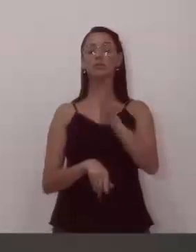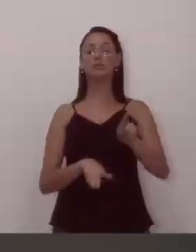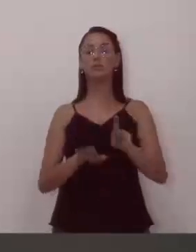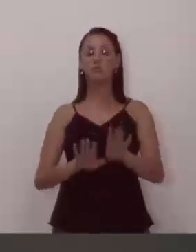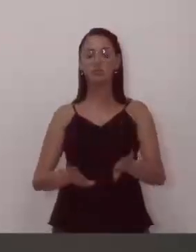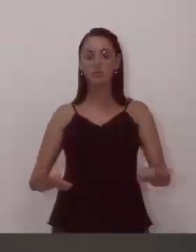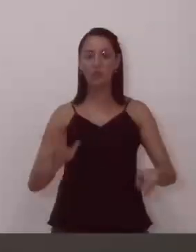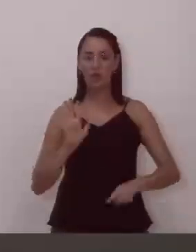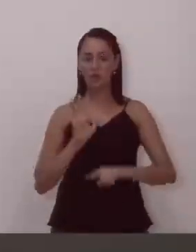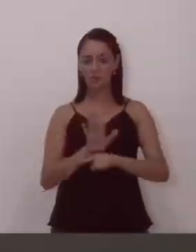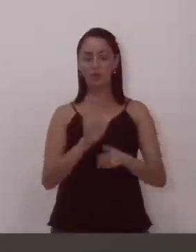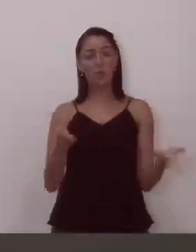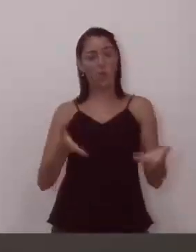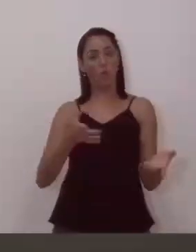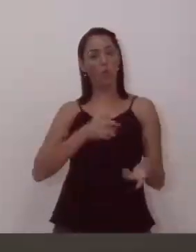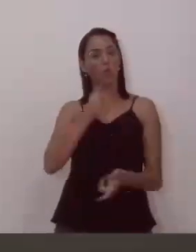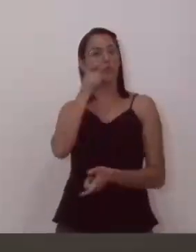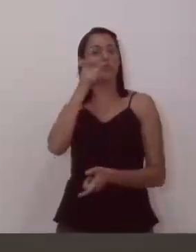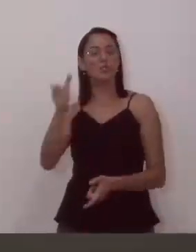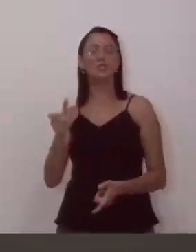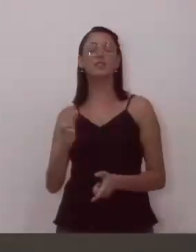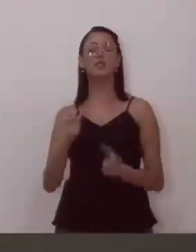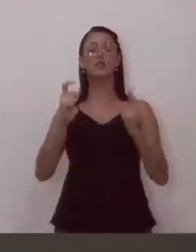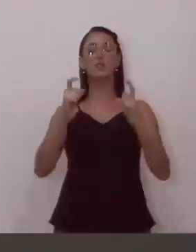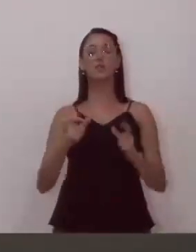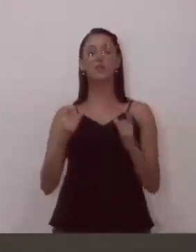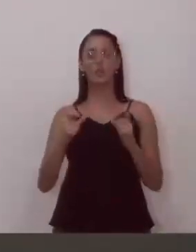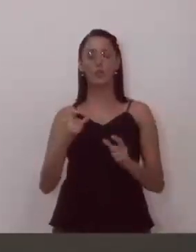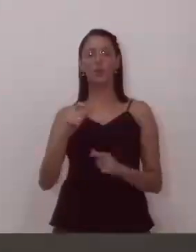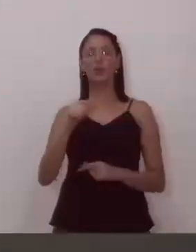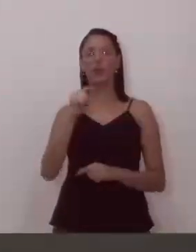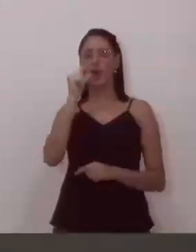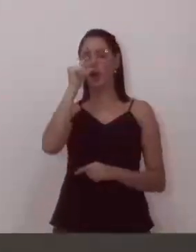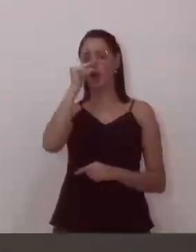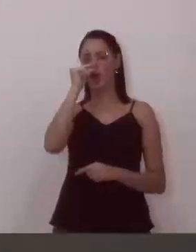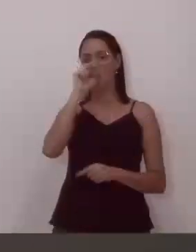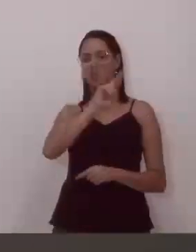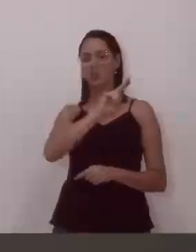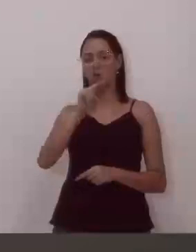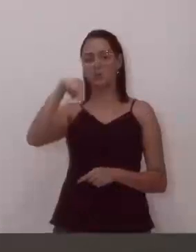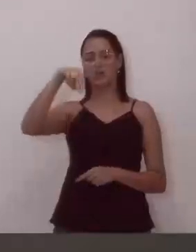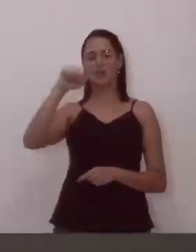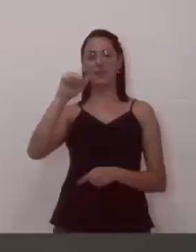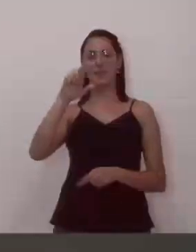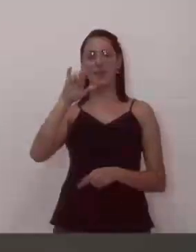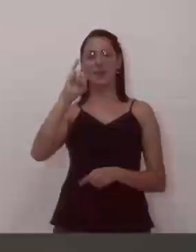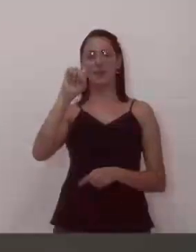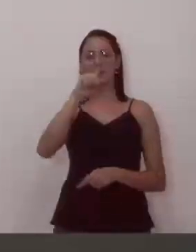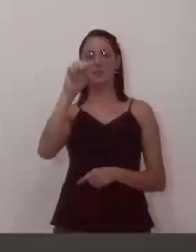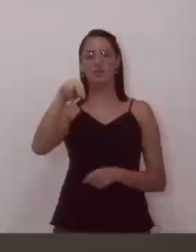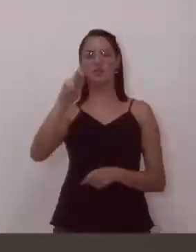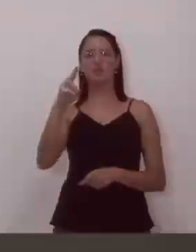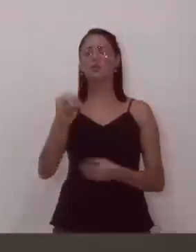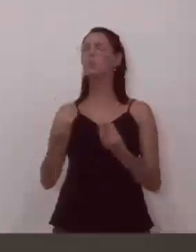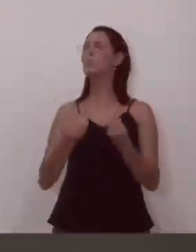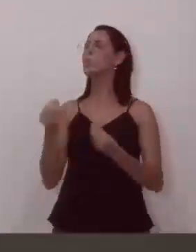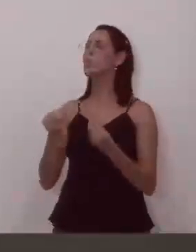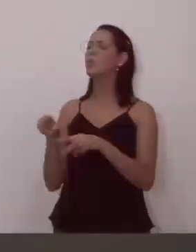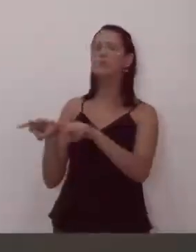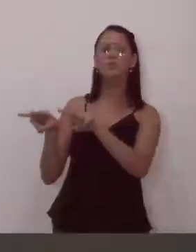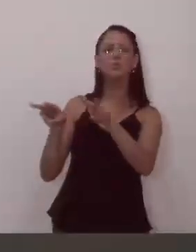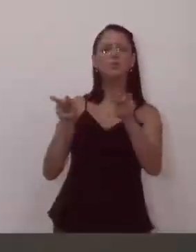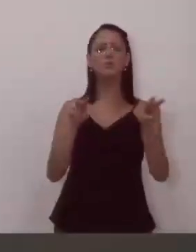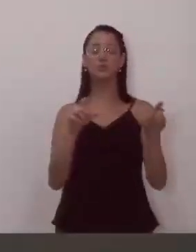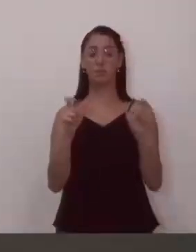fiz uma visita lá à creche Narizinho, para ver as condições de trabalho, para ver as condições da infraestrutura da